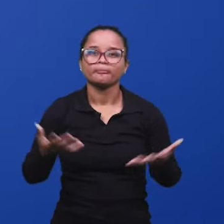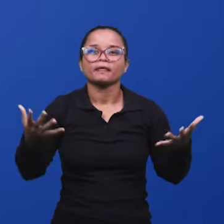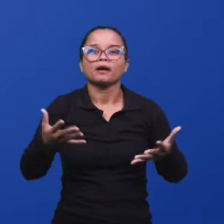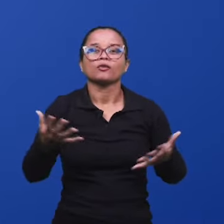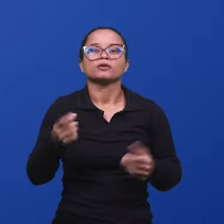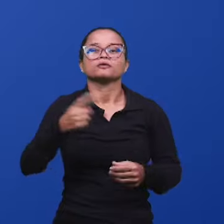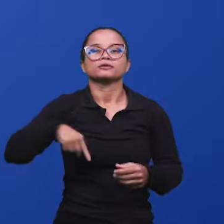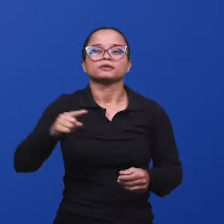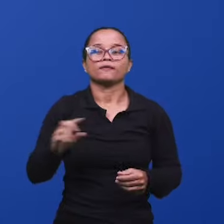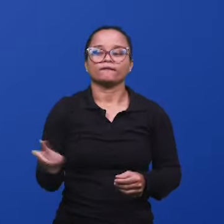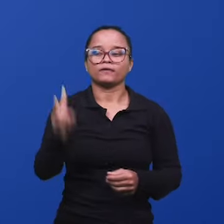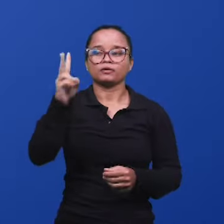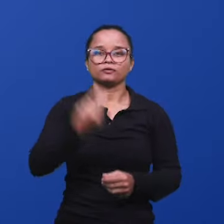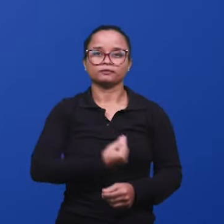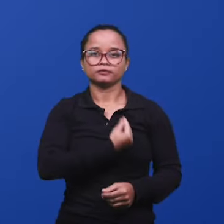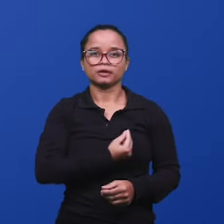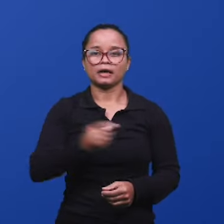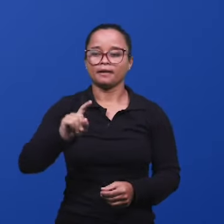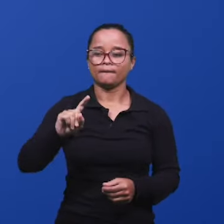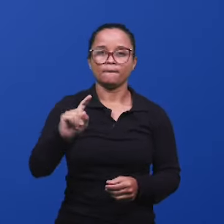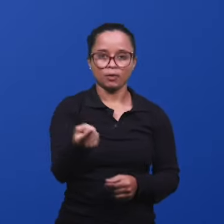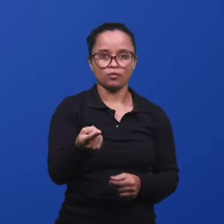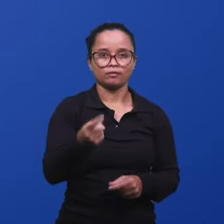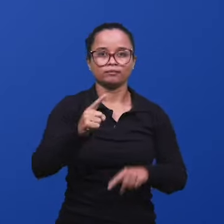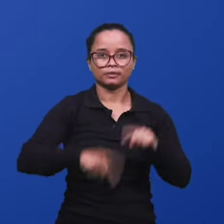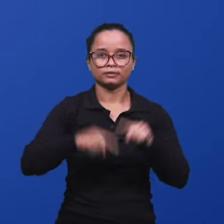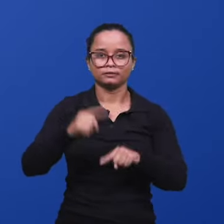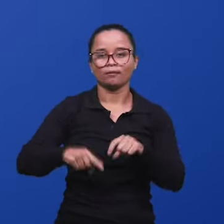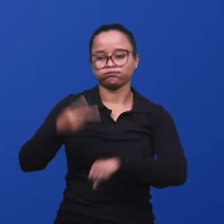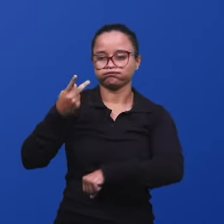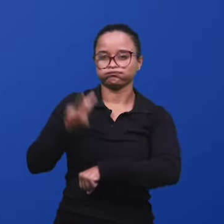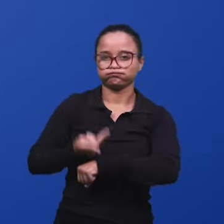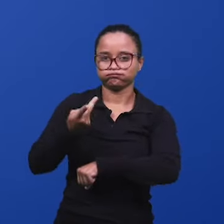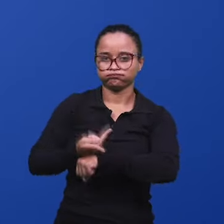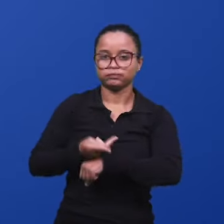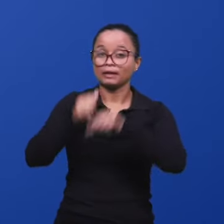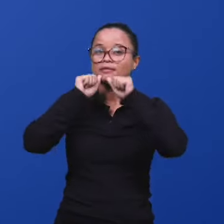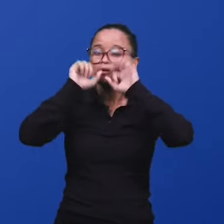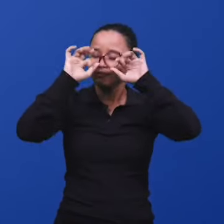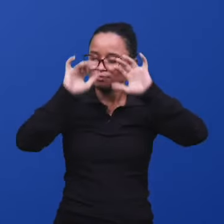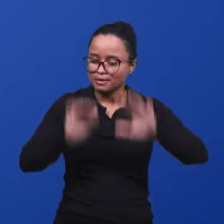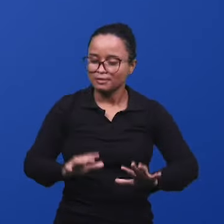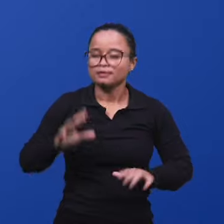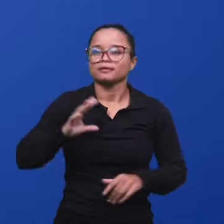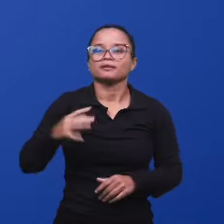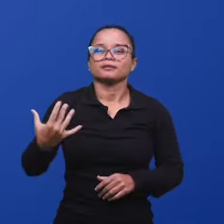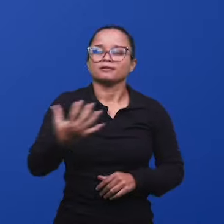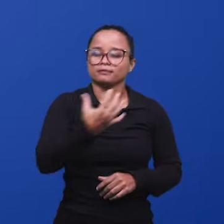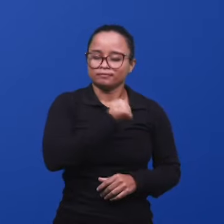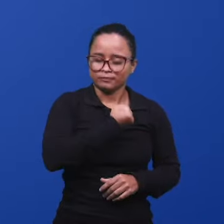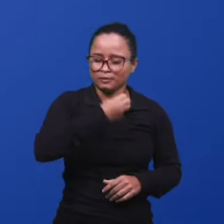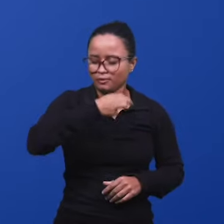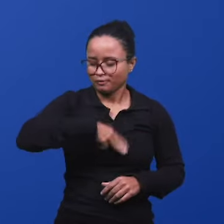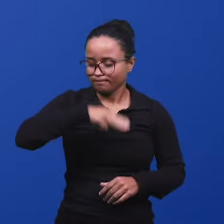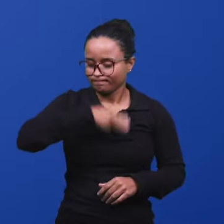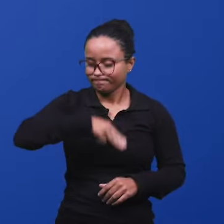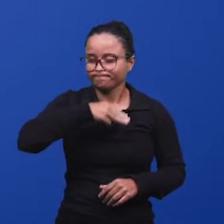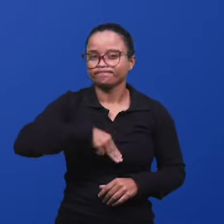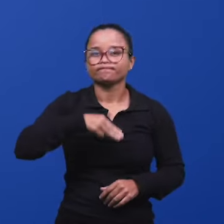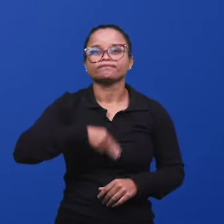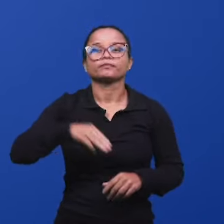o valor da vida, mil peças de prata, essa grande bênção da redenção, da salvação, da sua